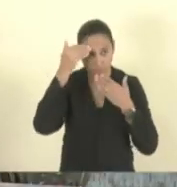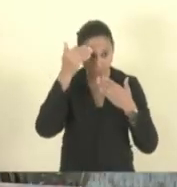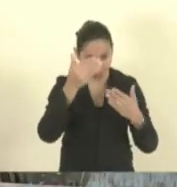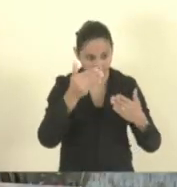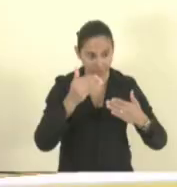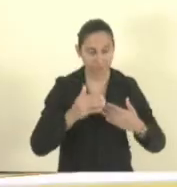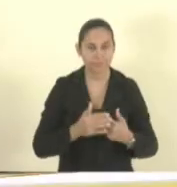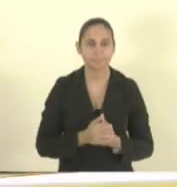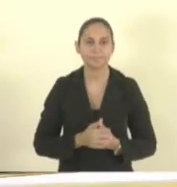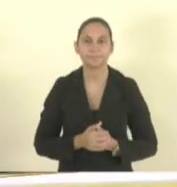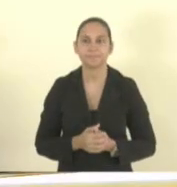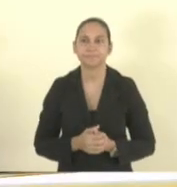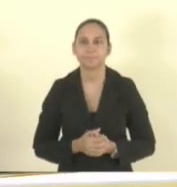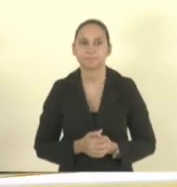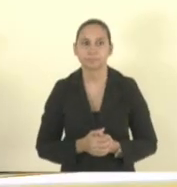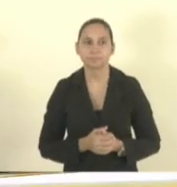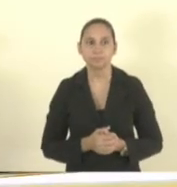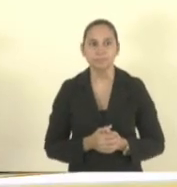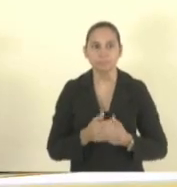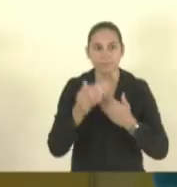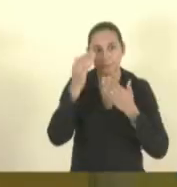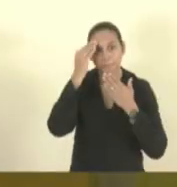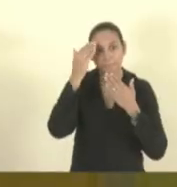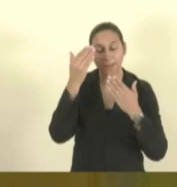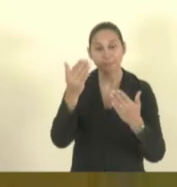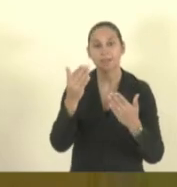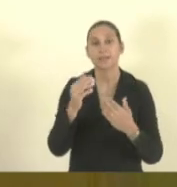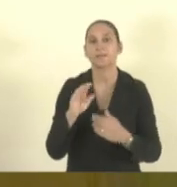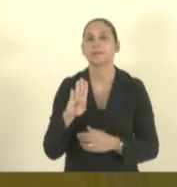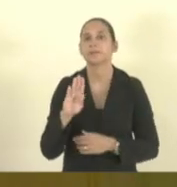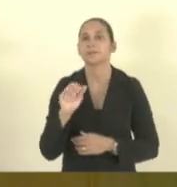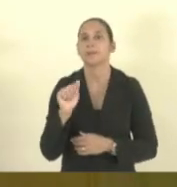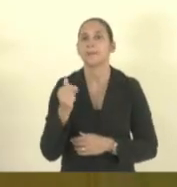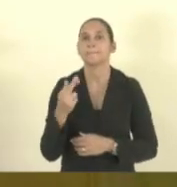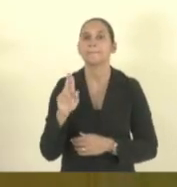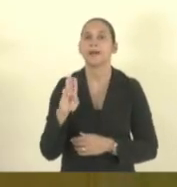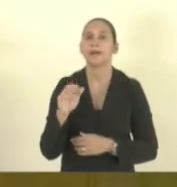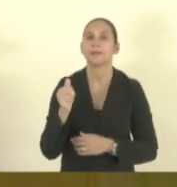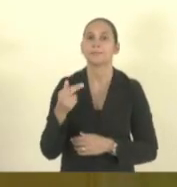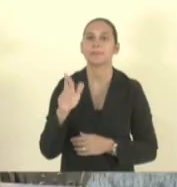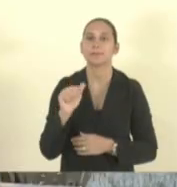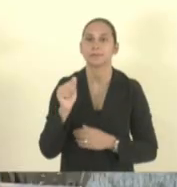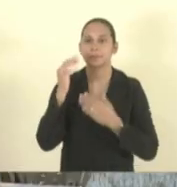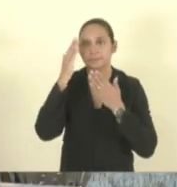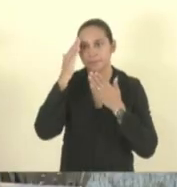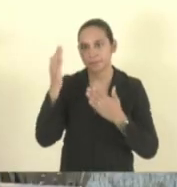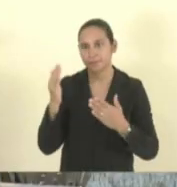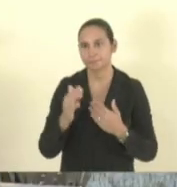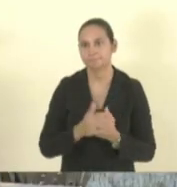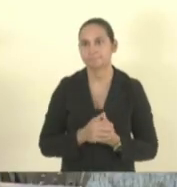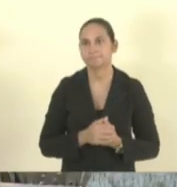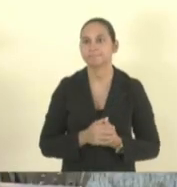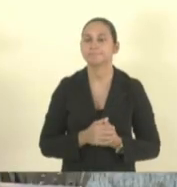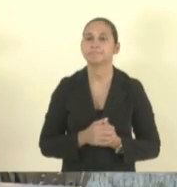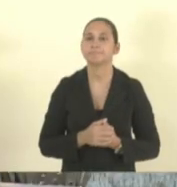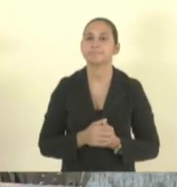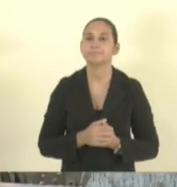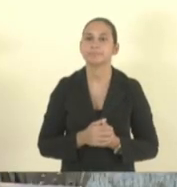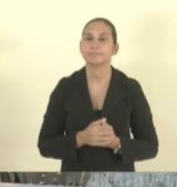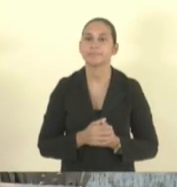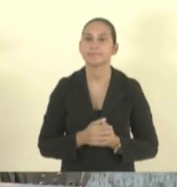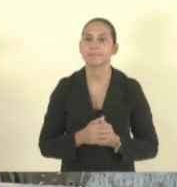obrigado obrigado bárbara antes de passar para Giovana que é nossa